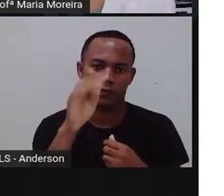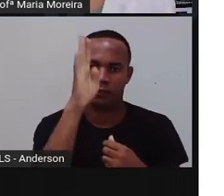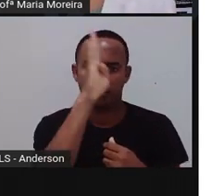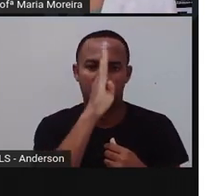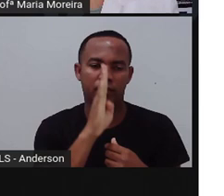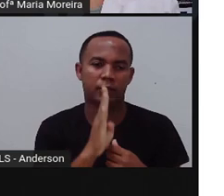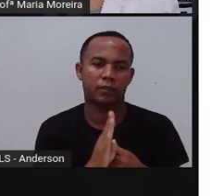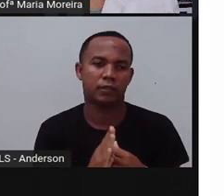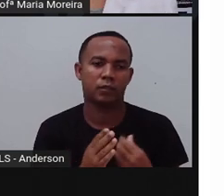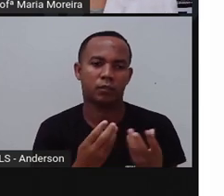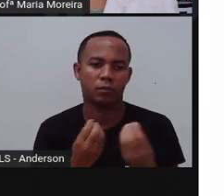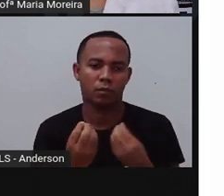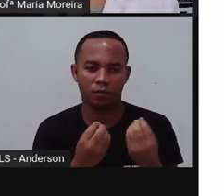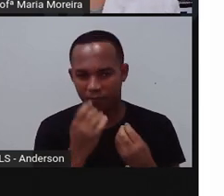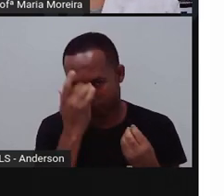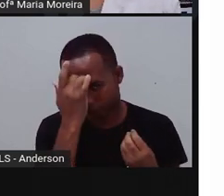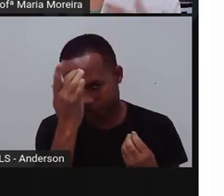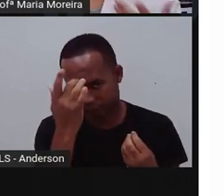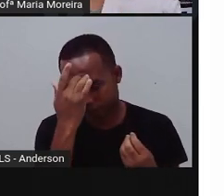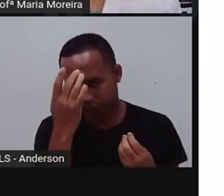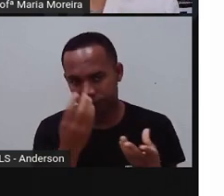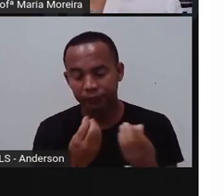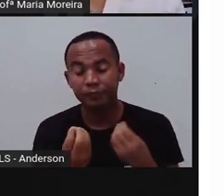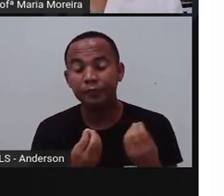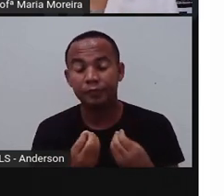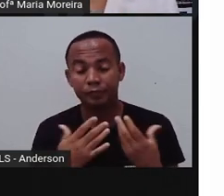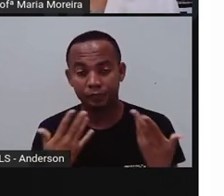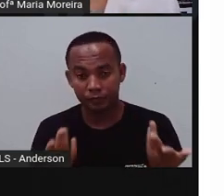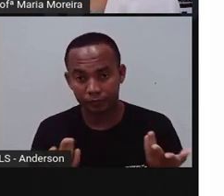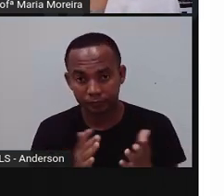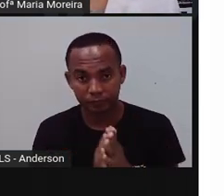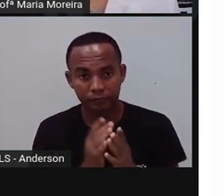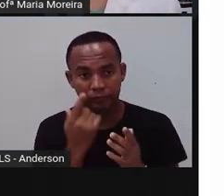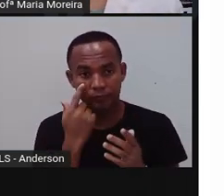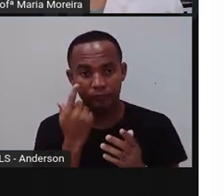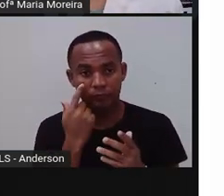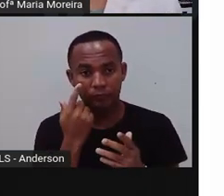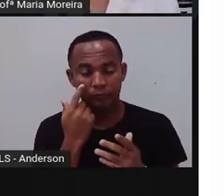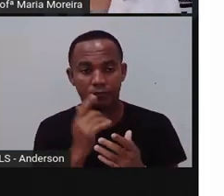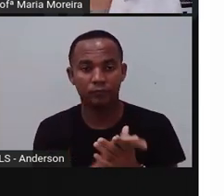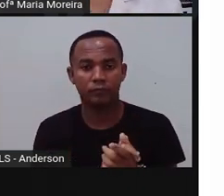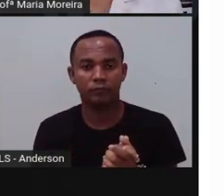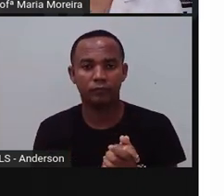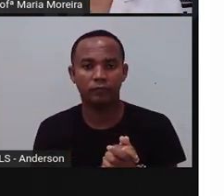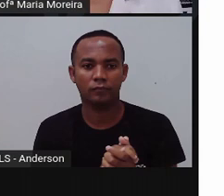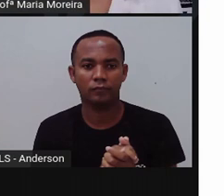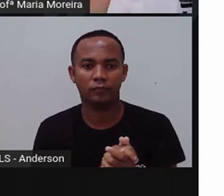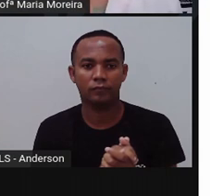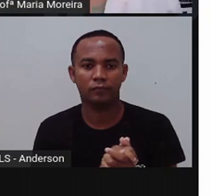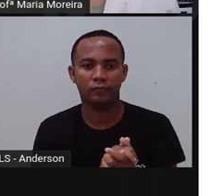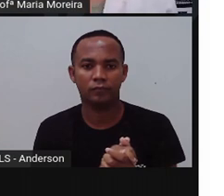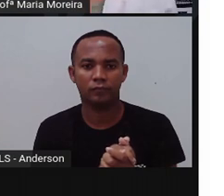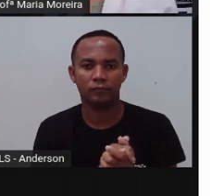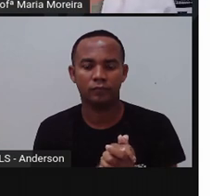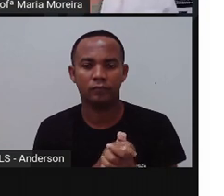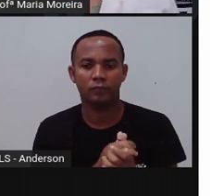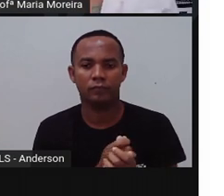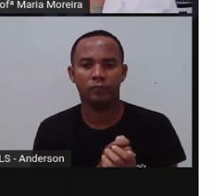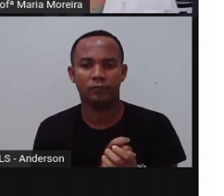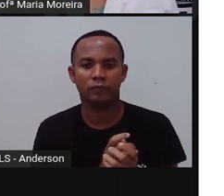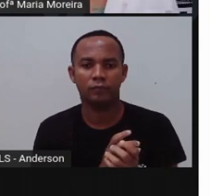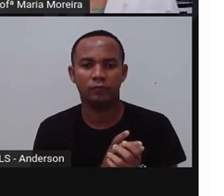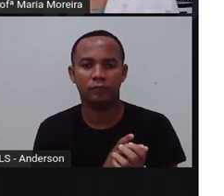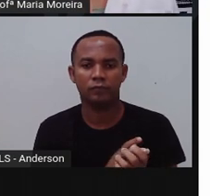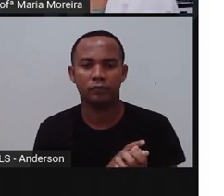com bastante facilidade. uma coisa que... É um serviço público, né? É um espaço público também. E já ela